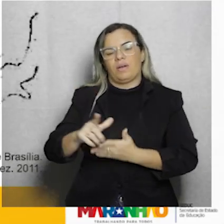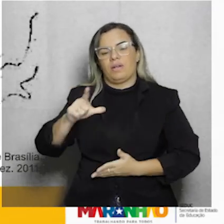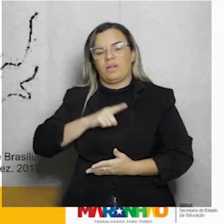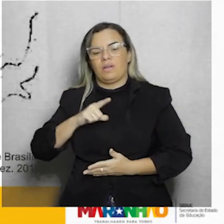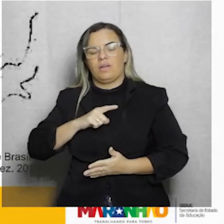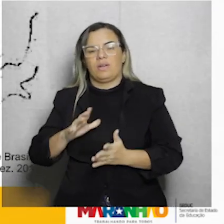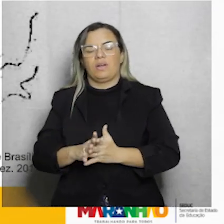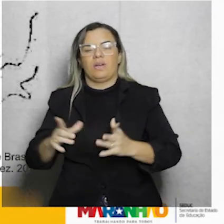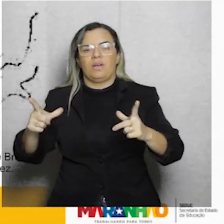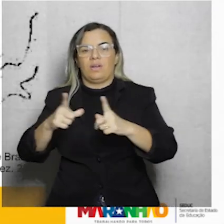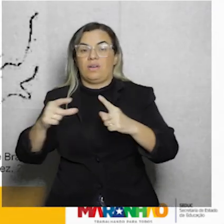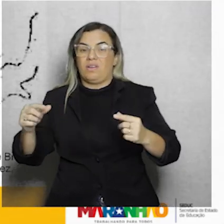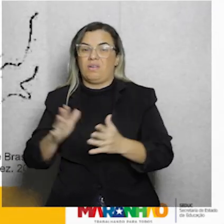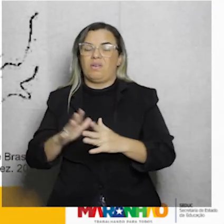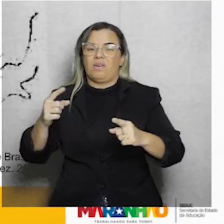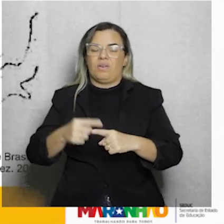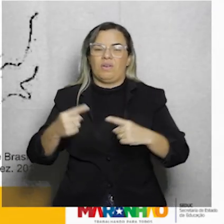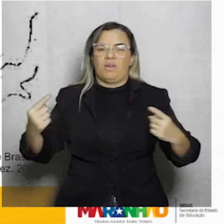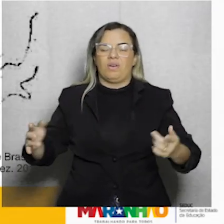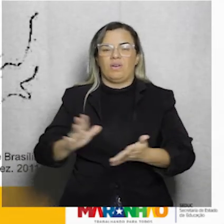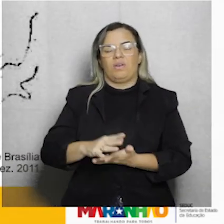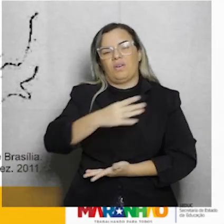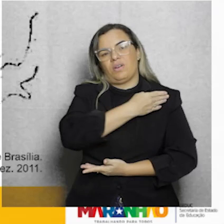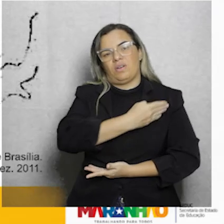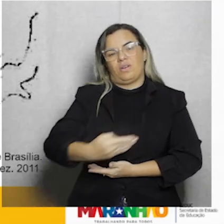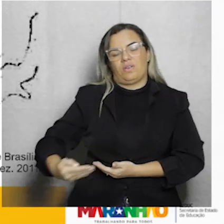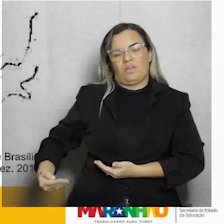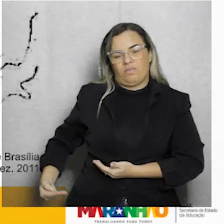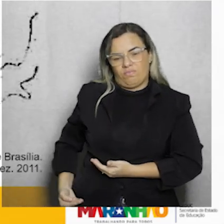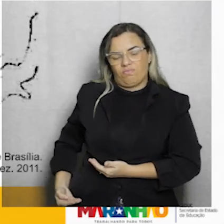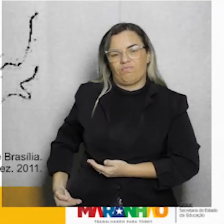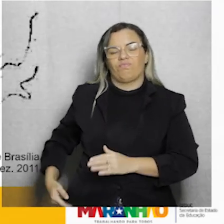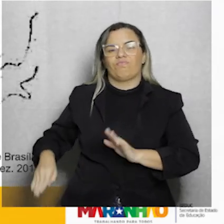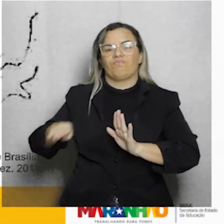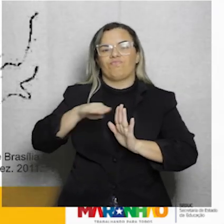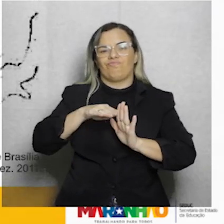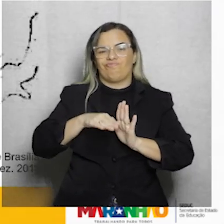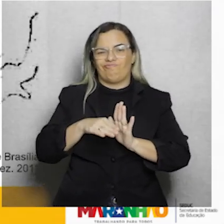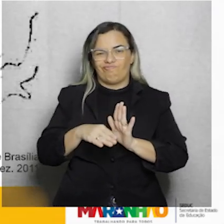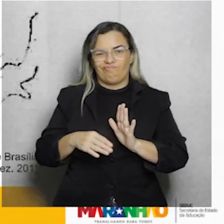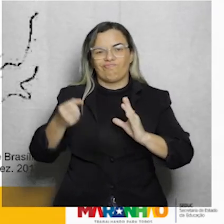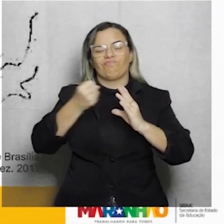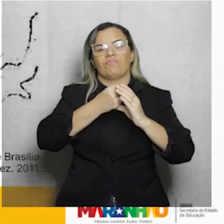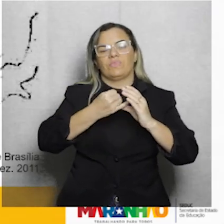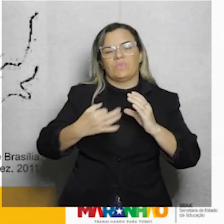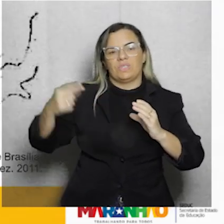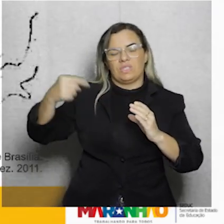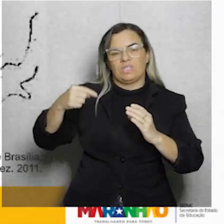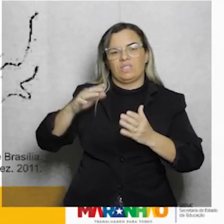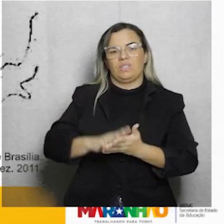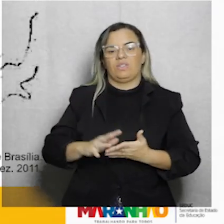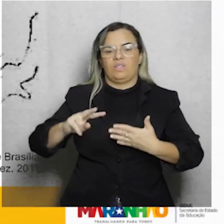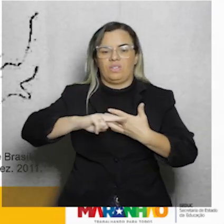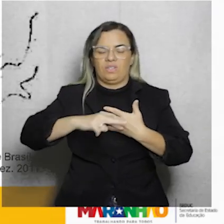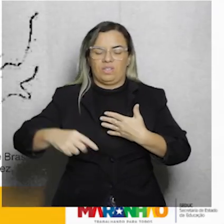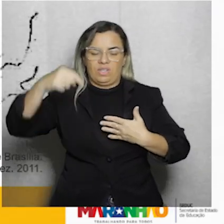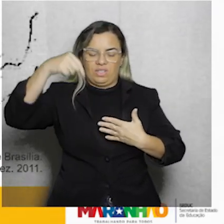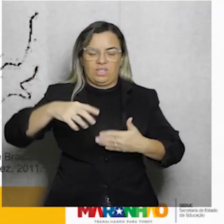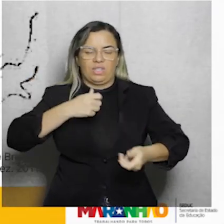Brasília, mas é um governo marcado por essas questões que, de certa forma, afetaram a economia nacional.